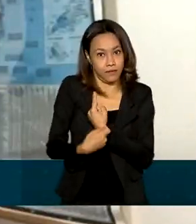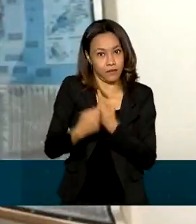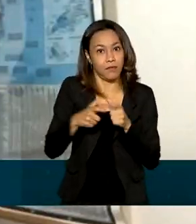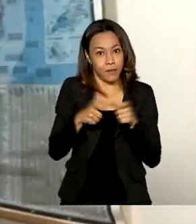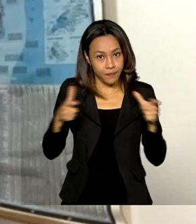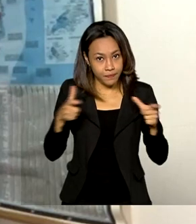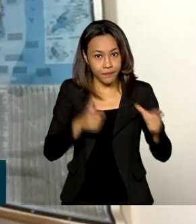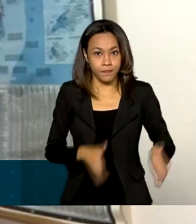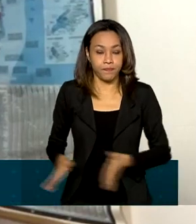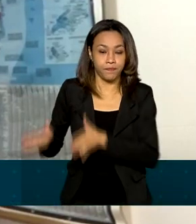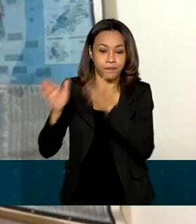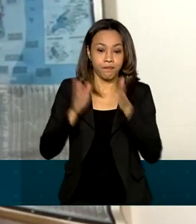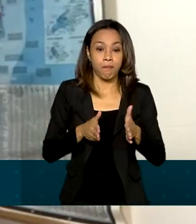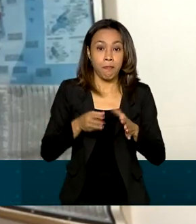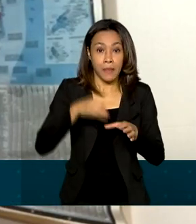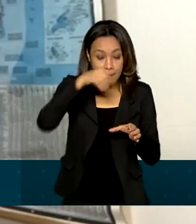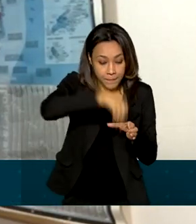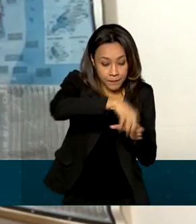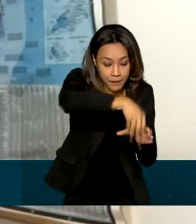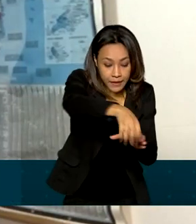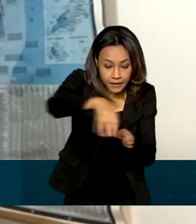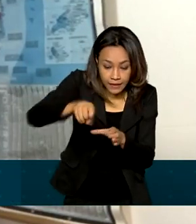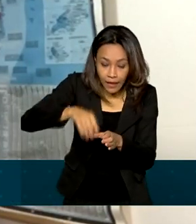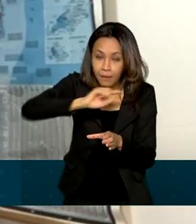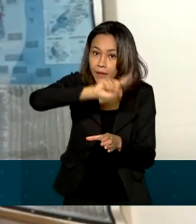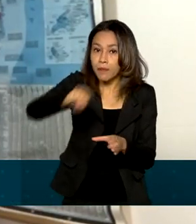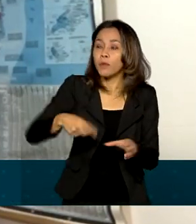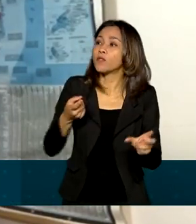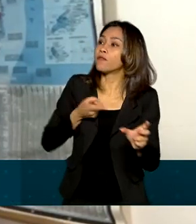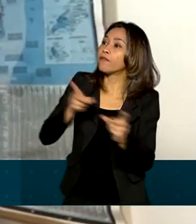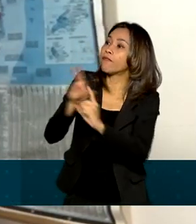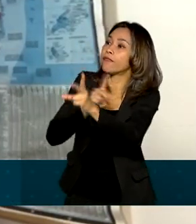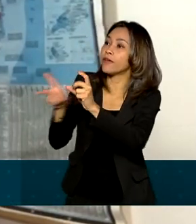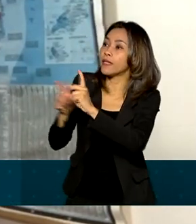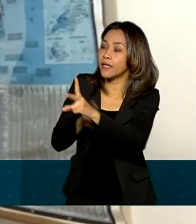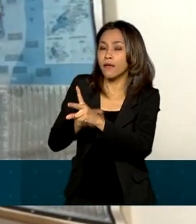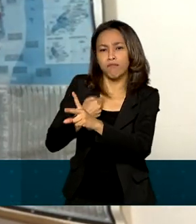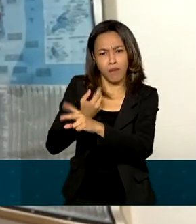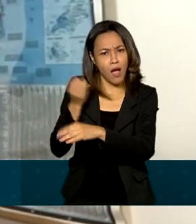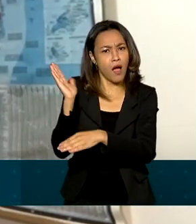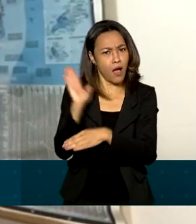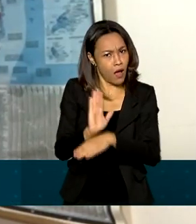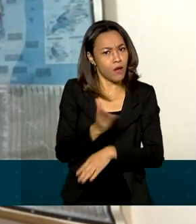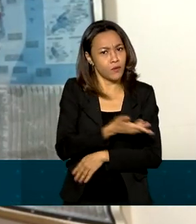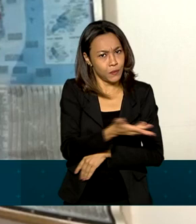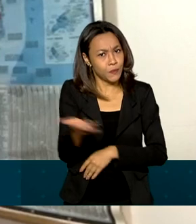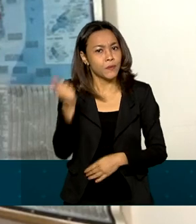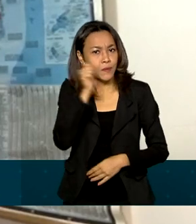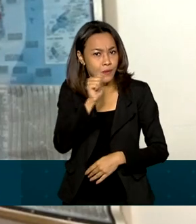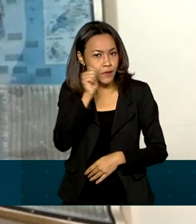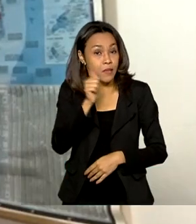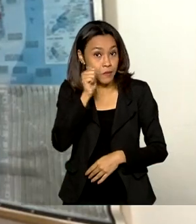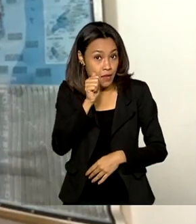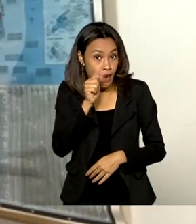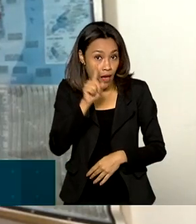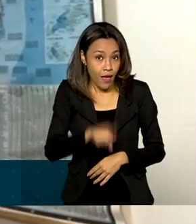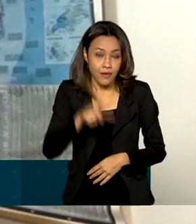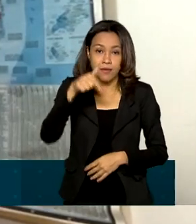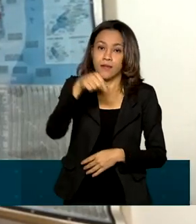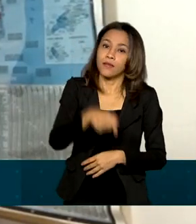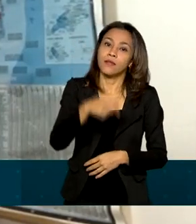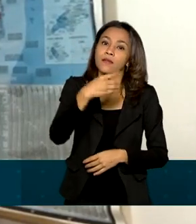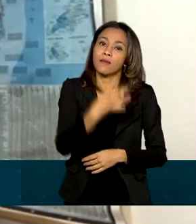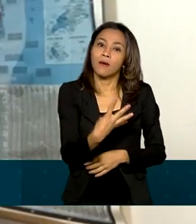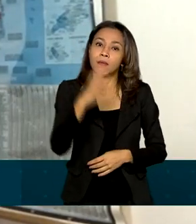plantar e ter para quem vender a produção beneficiou principalmente mulheres. Elas são cerca de 74%